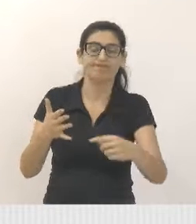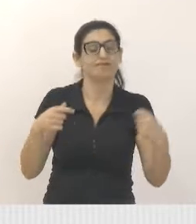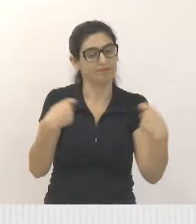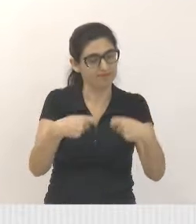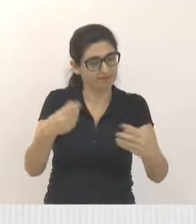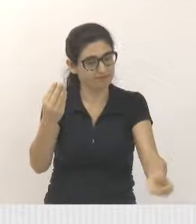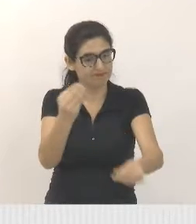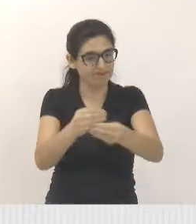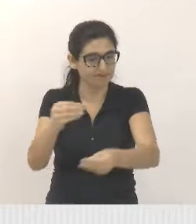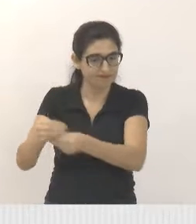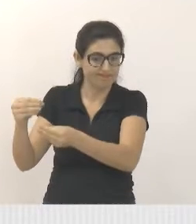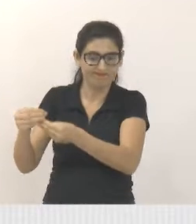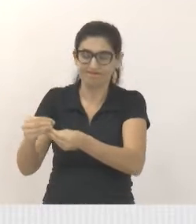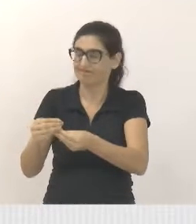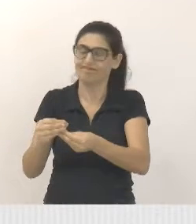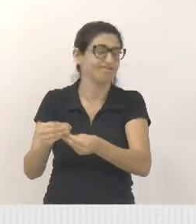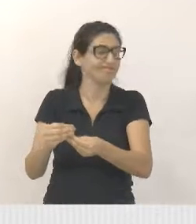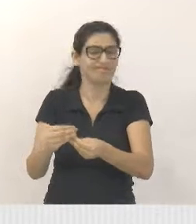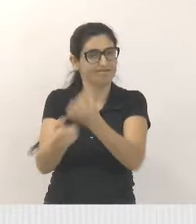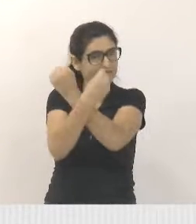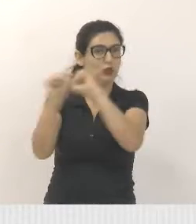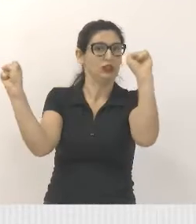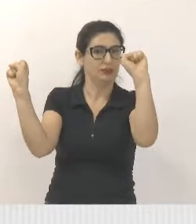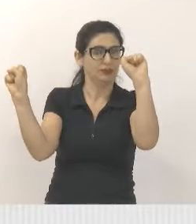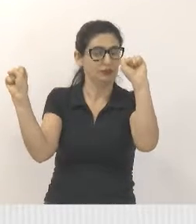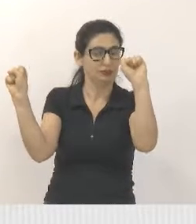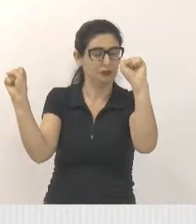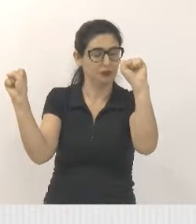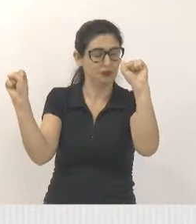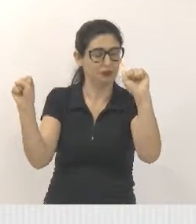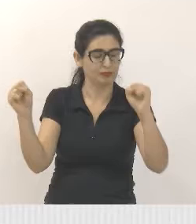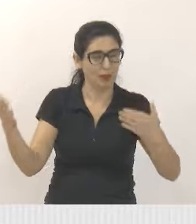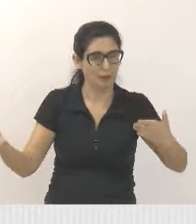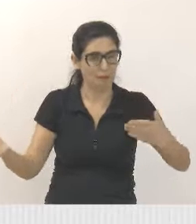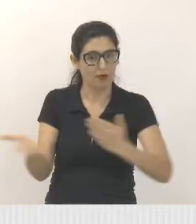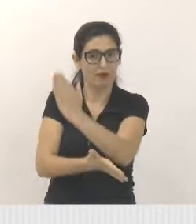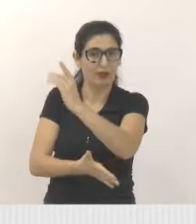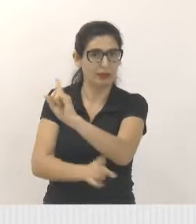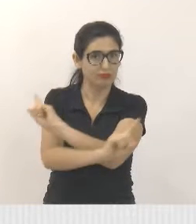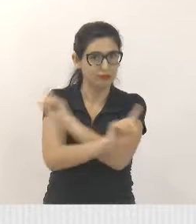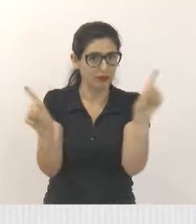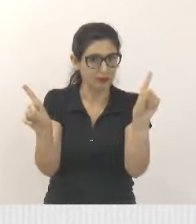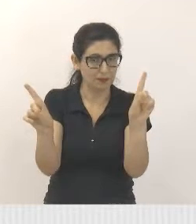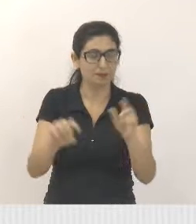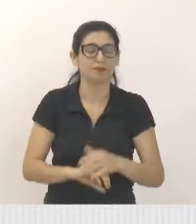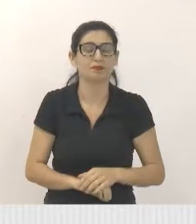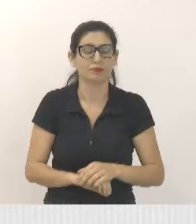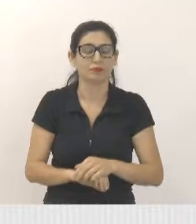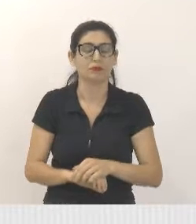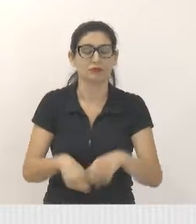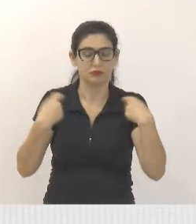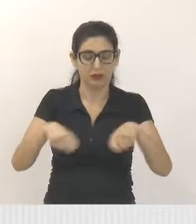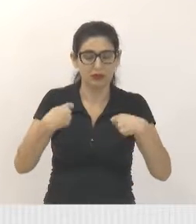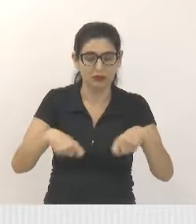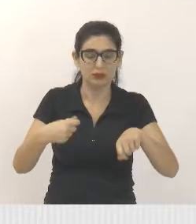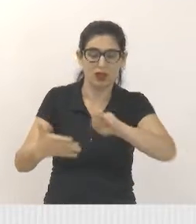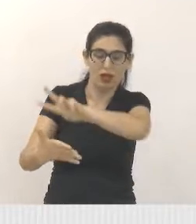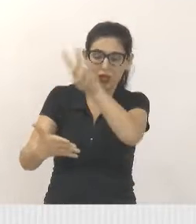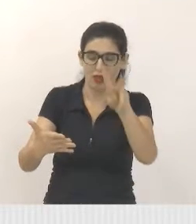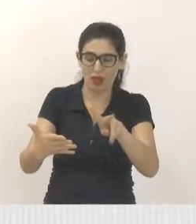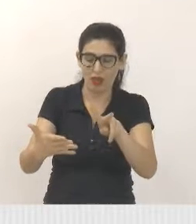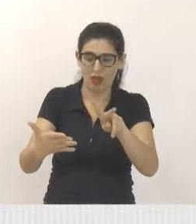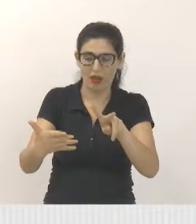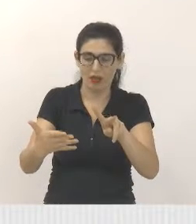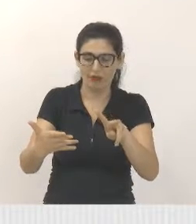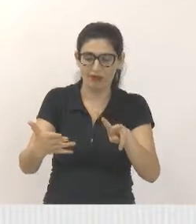mas, infelizmente, não pôde, no momento, não foi aprovado. Vai ser revisto esse Conselho de Mobilidade.